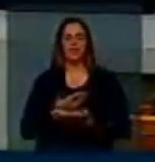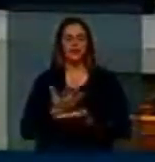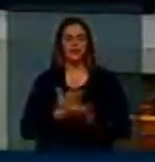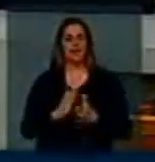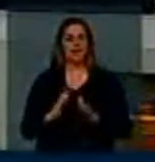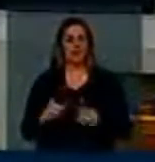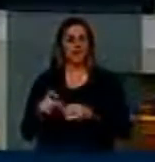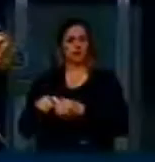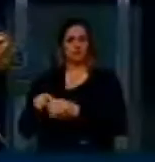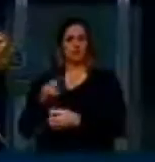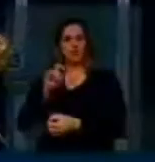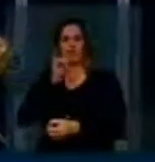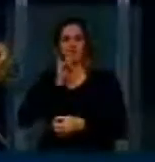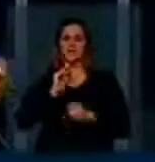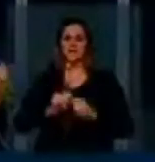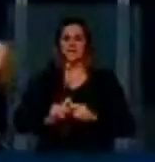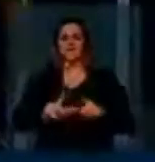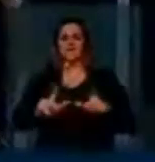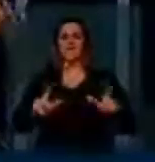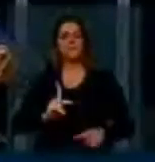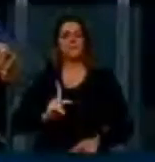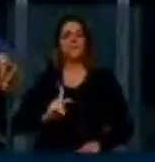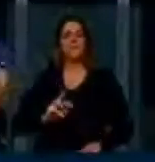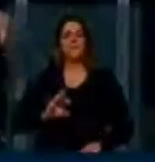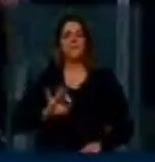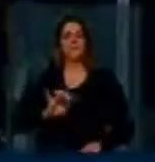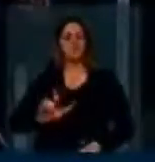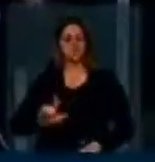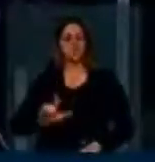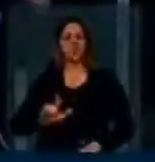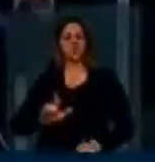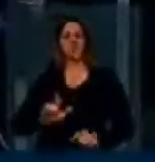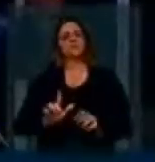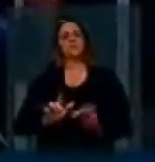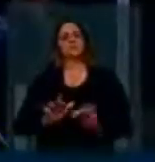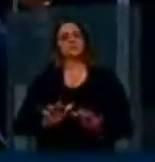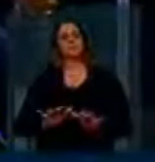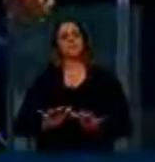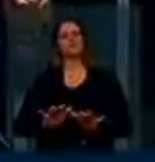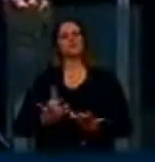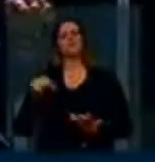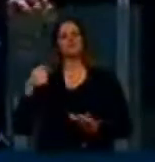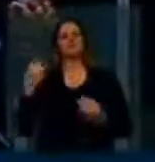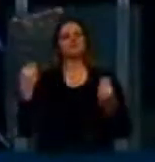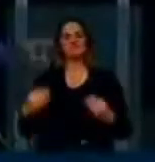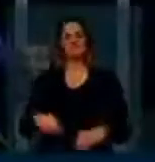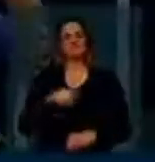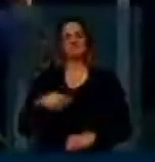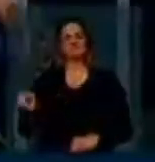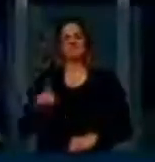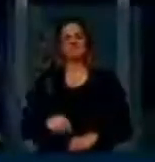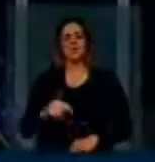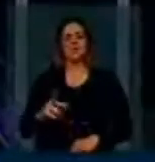Quando quiserem encerrar esse perfil, será obrigado o provedor de aplicação a excluir as informações ali